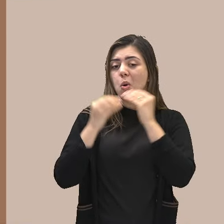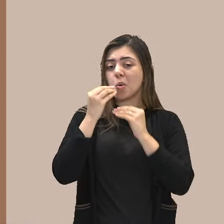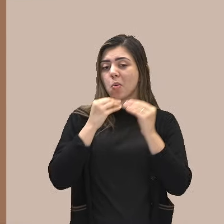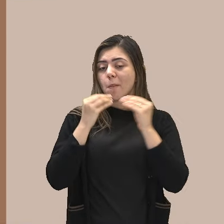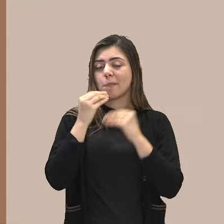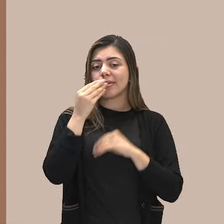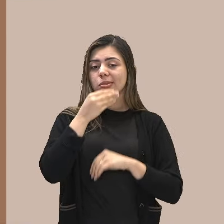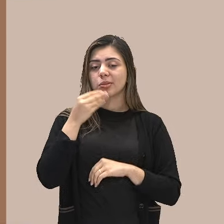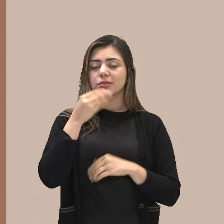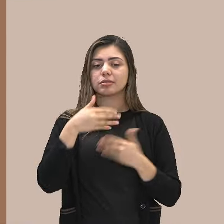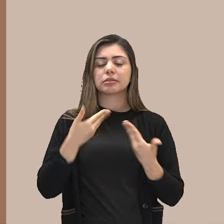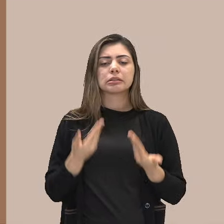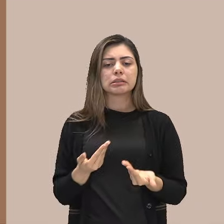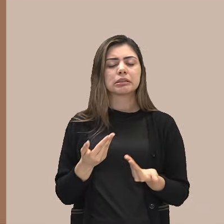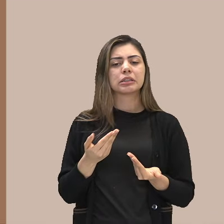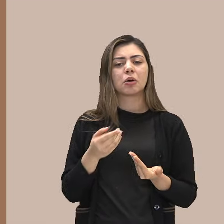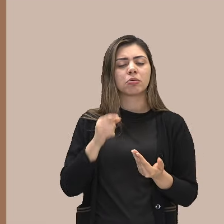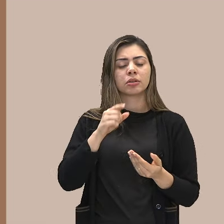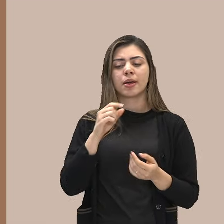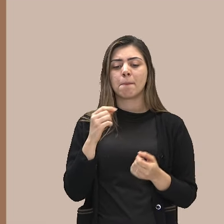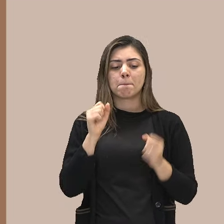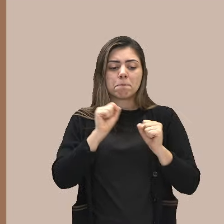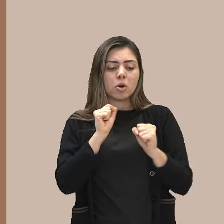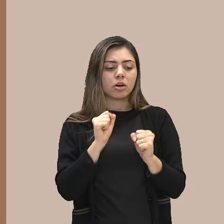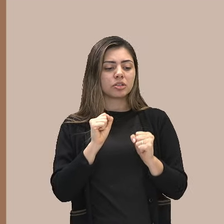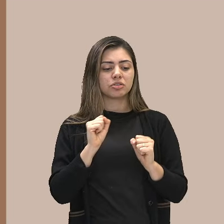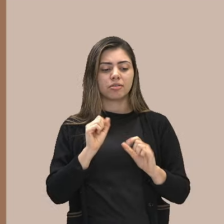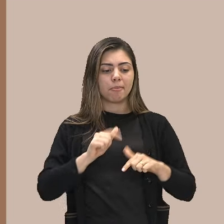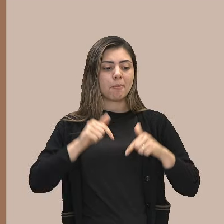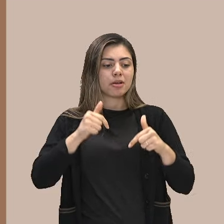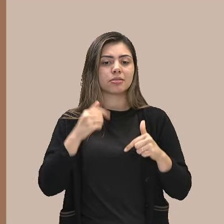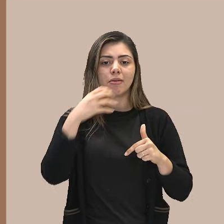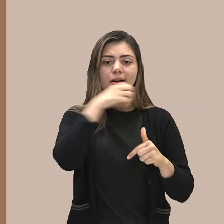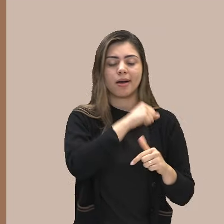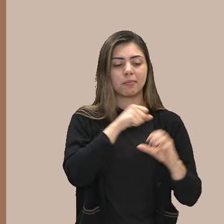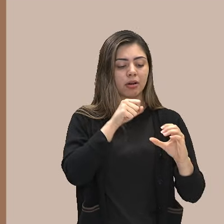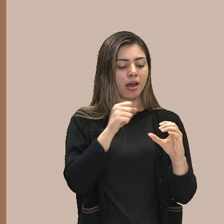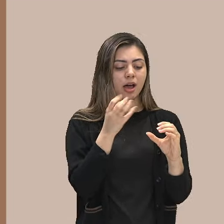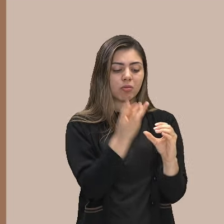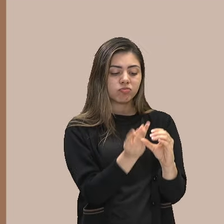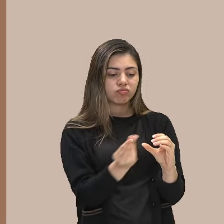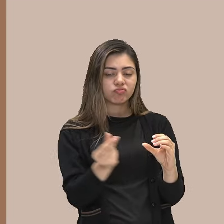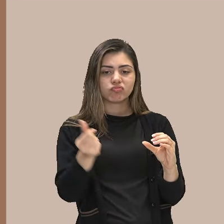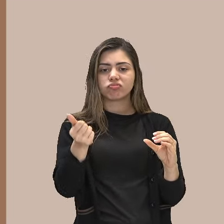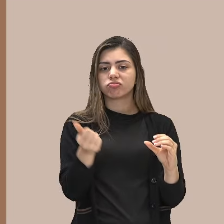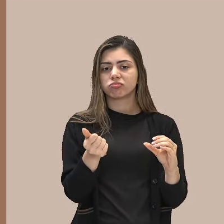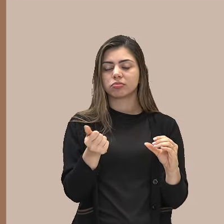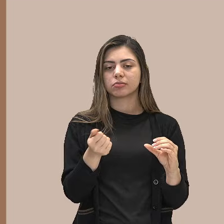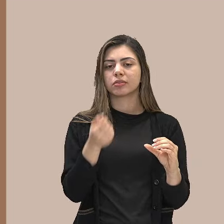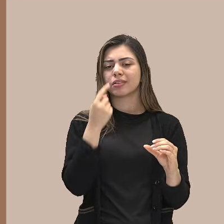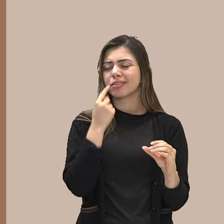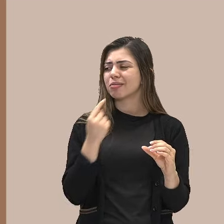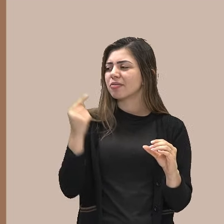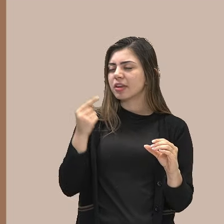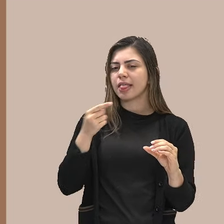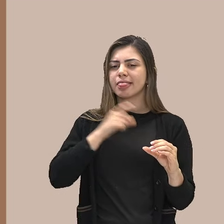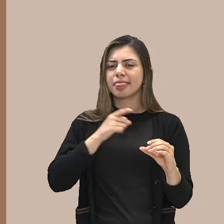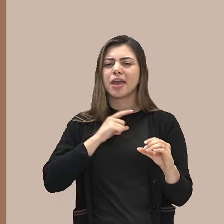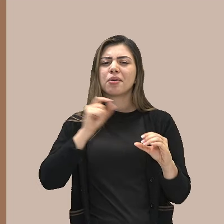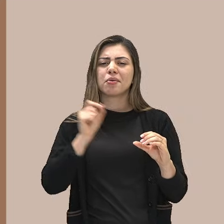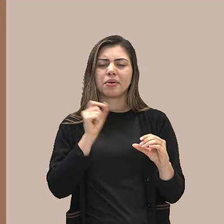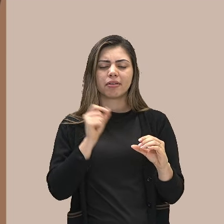O gesto é tão implícito que não ocorre a ninguém a cerimônia de um sacrifício. A vida imolada vida,